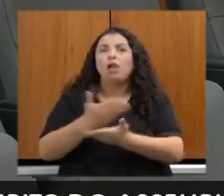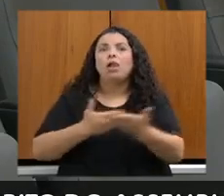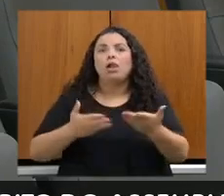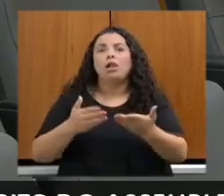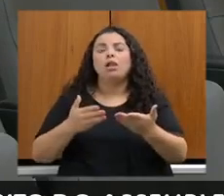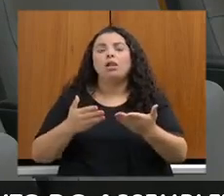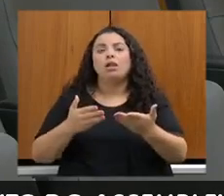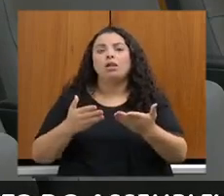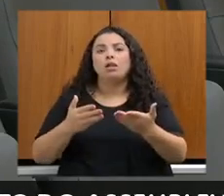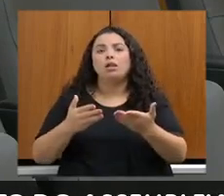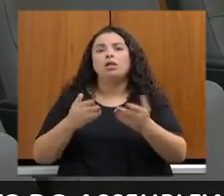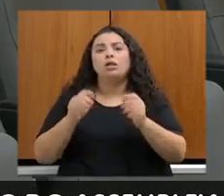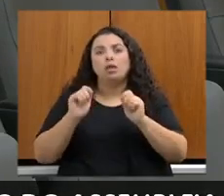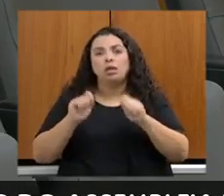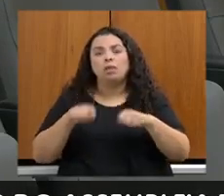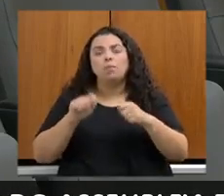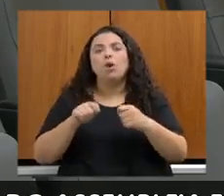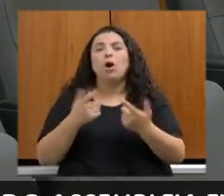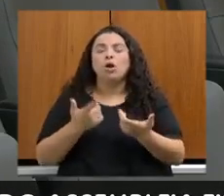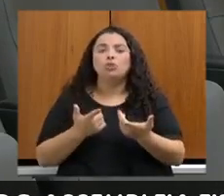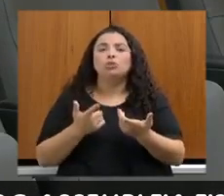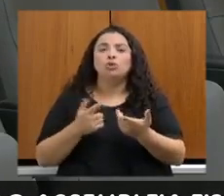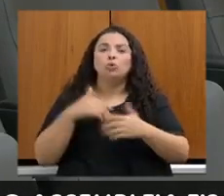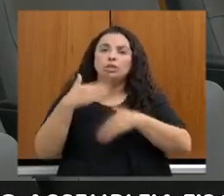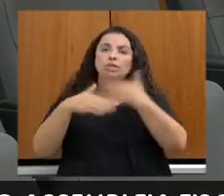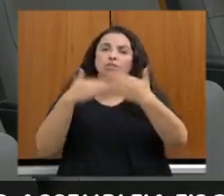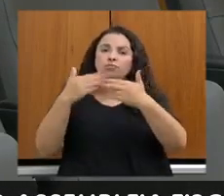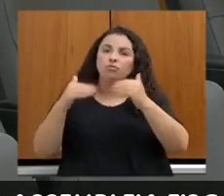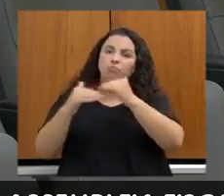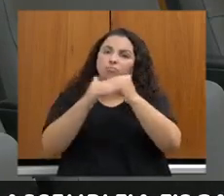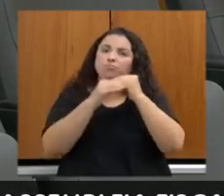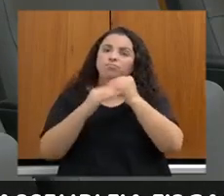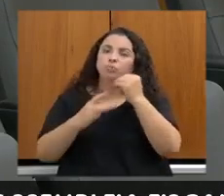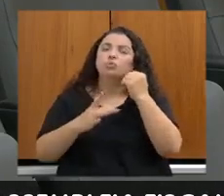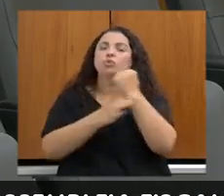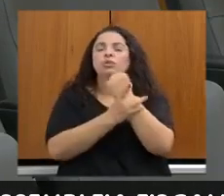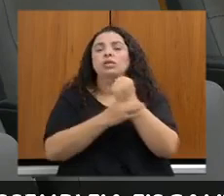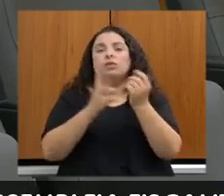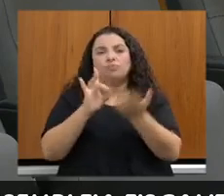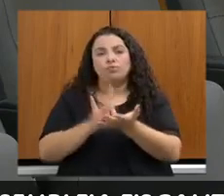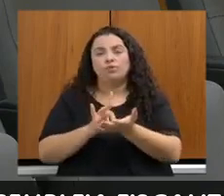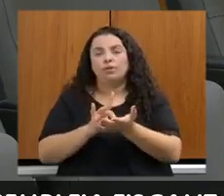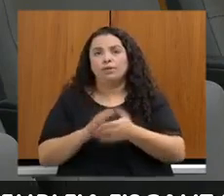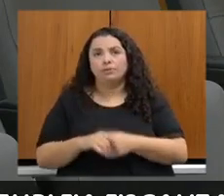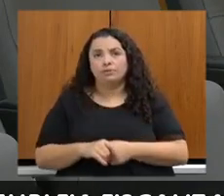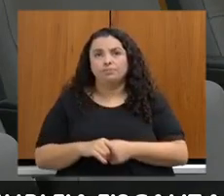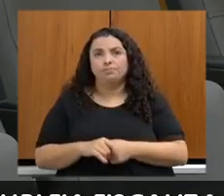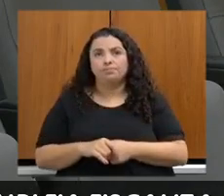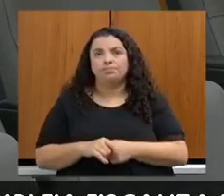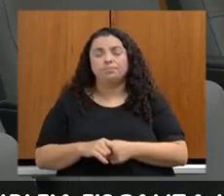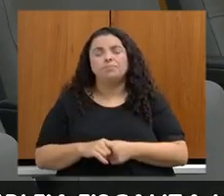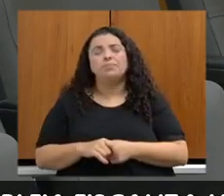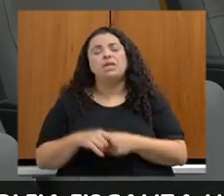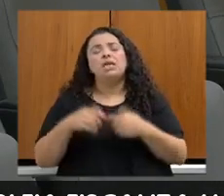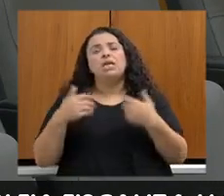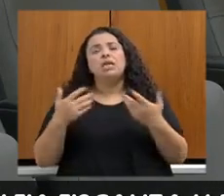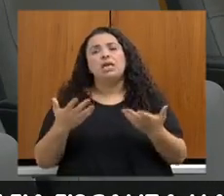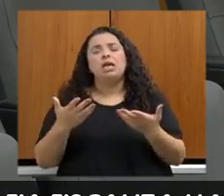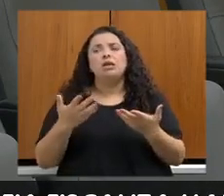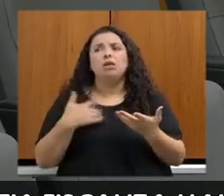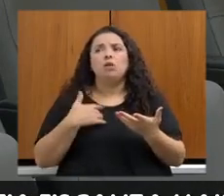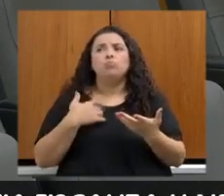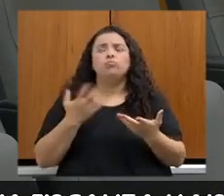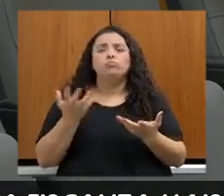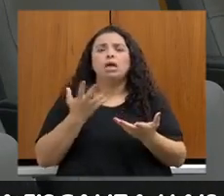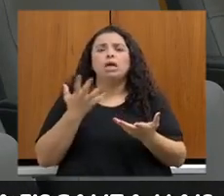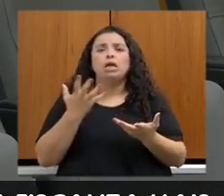o que a gente almeja, que é o desenvolvimento sustentável de fato. E, diante dessa colocação, eu